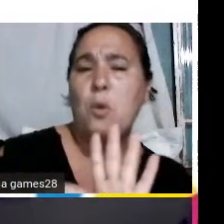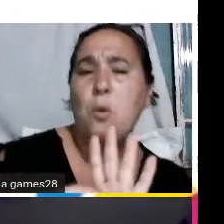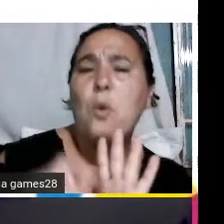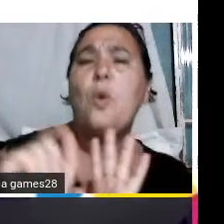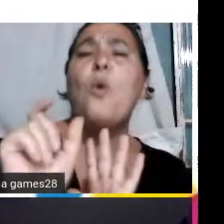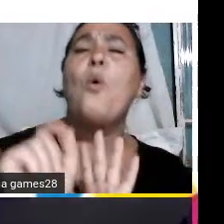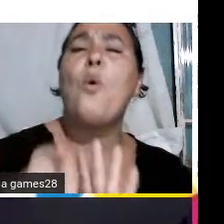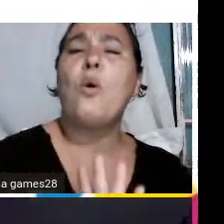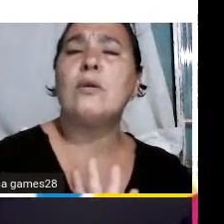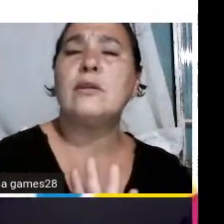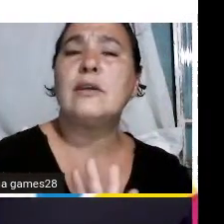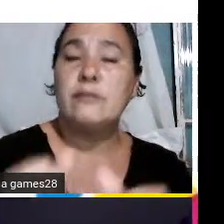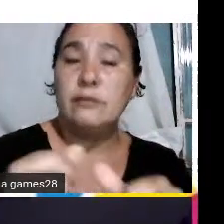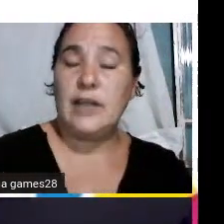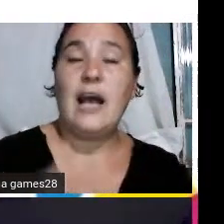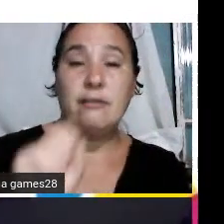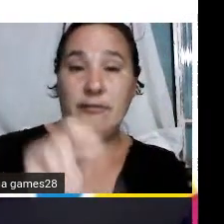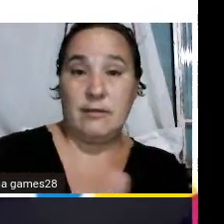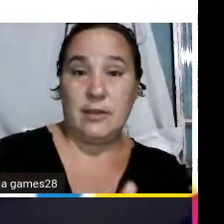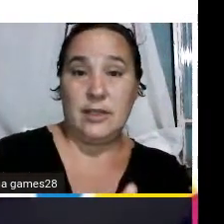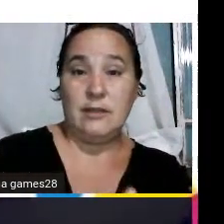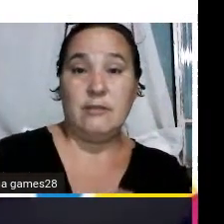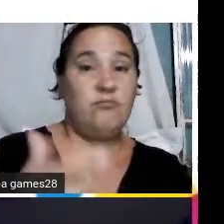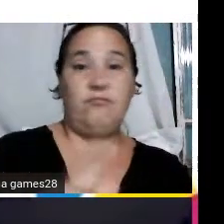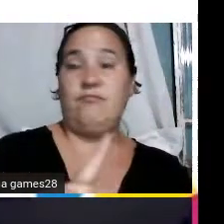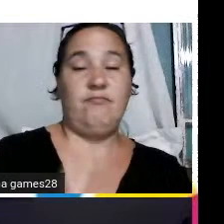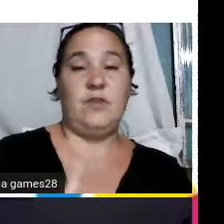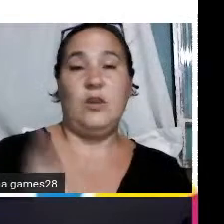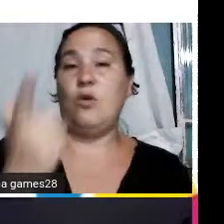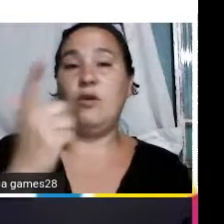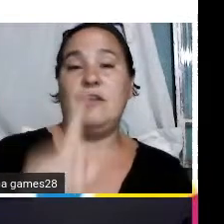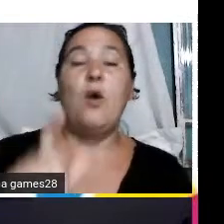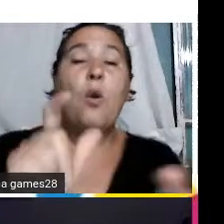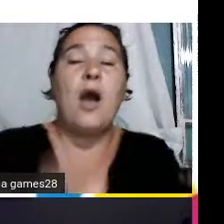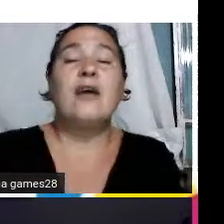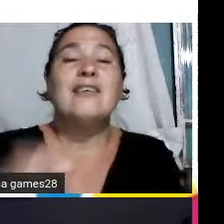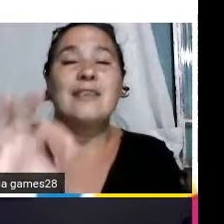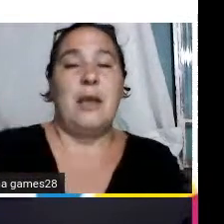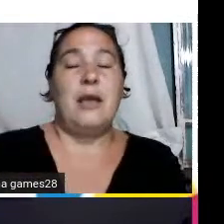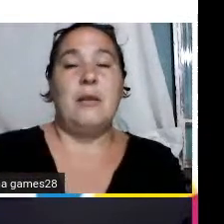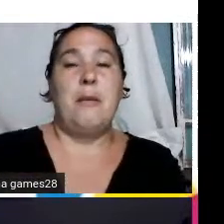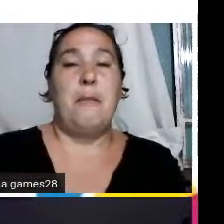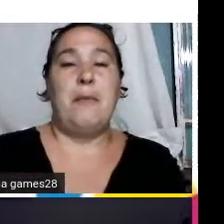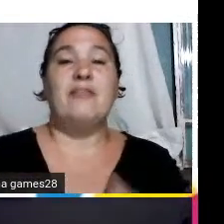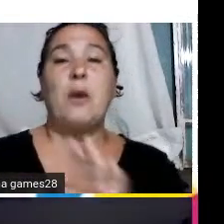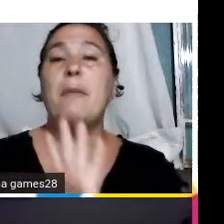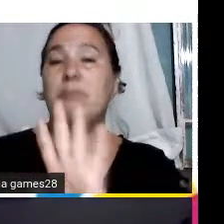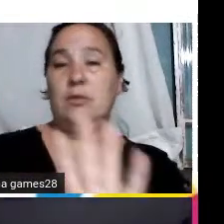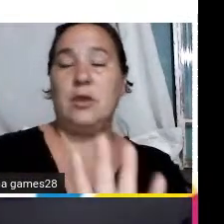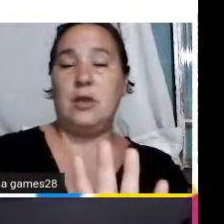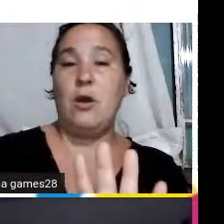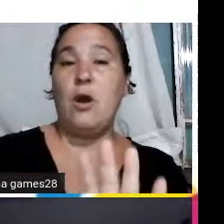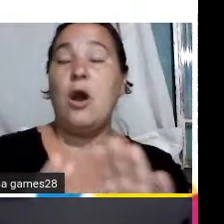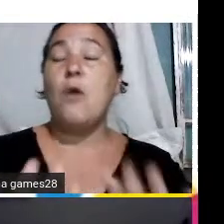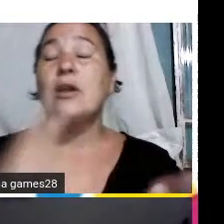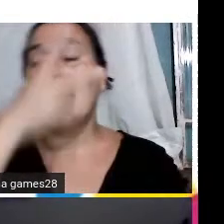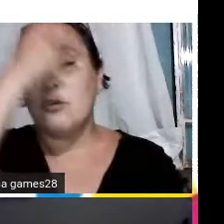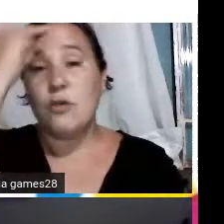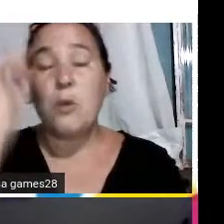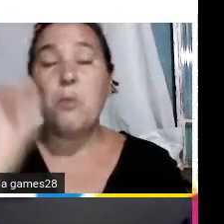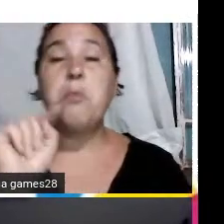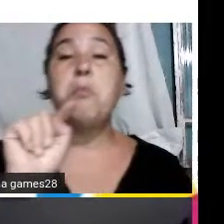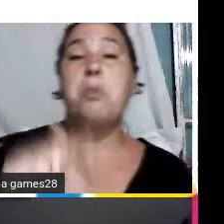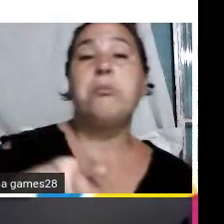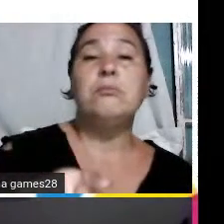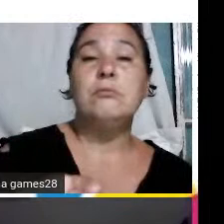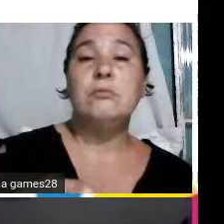onde possivelmente vão ficar essas vagas a gente ainda não não conseguiu a localização exata mas isso é só uma mostragem quando o usuário clicar em cima desses